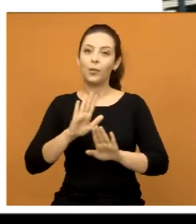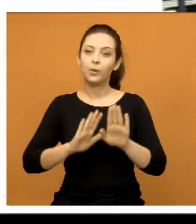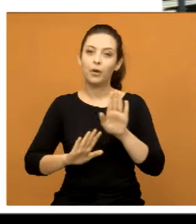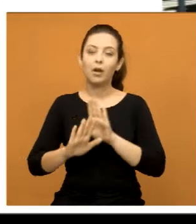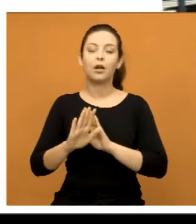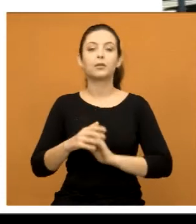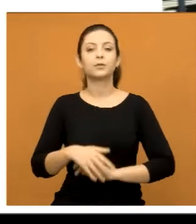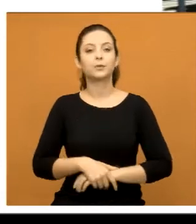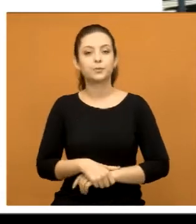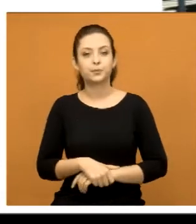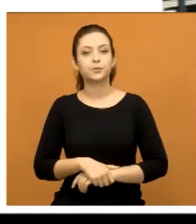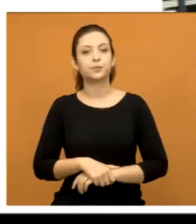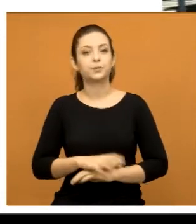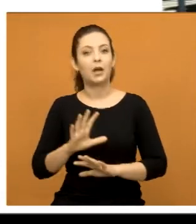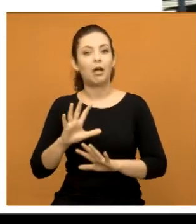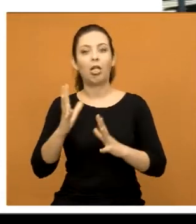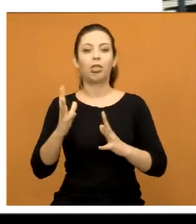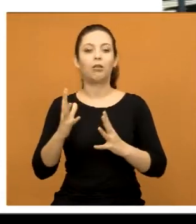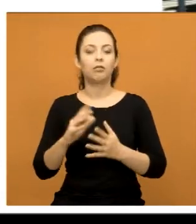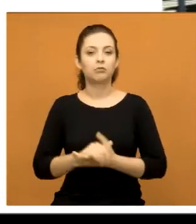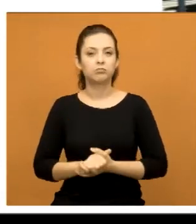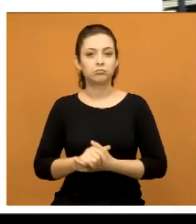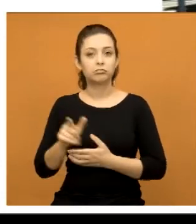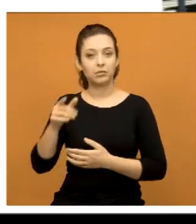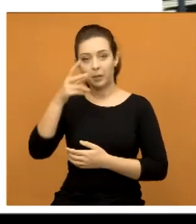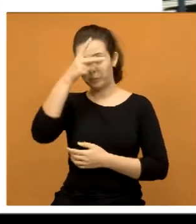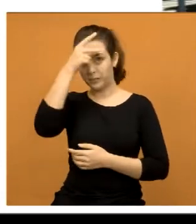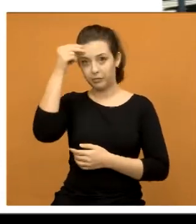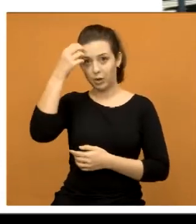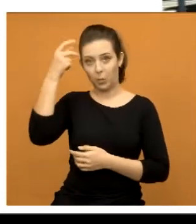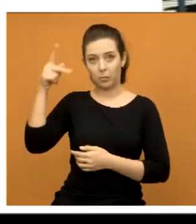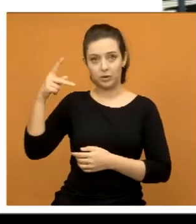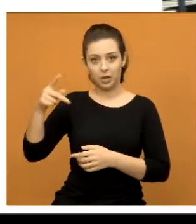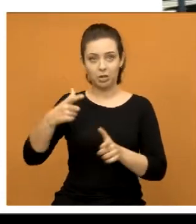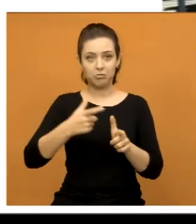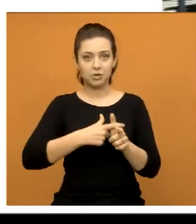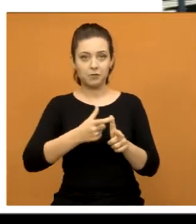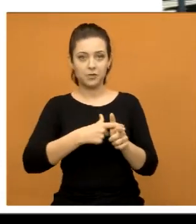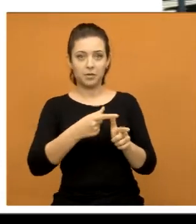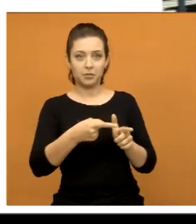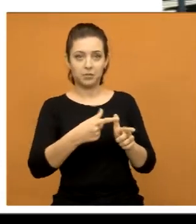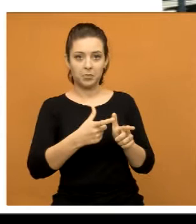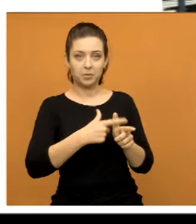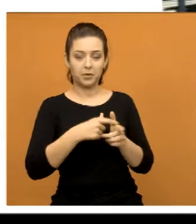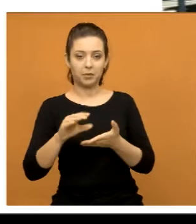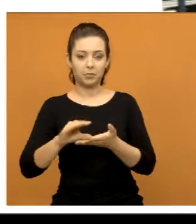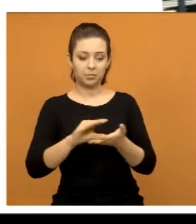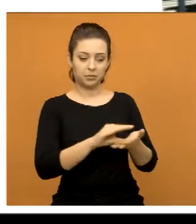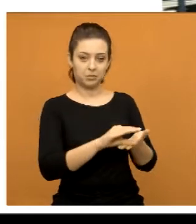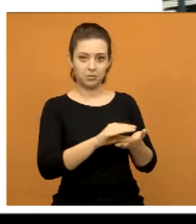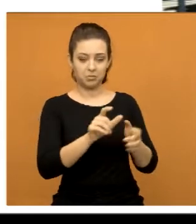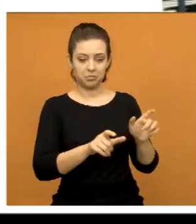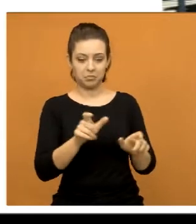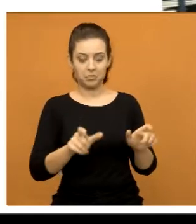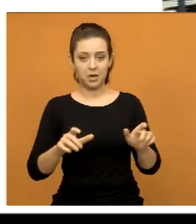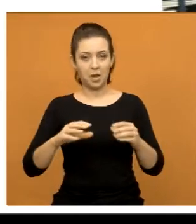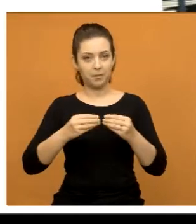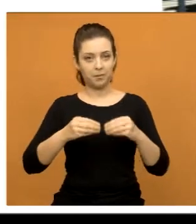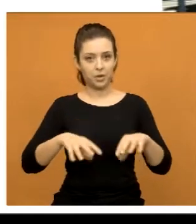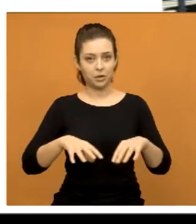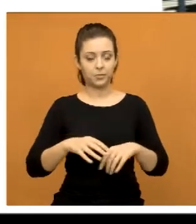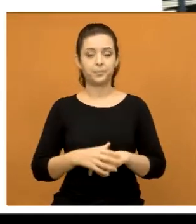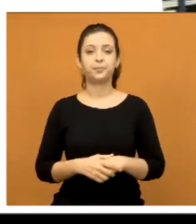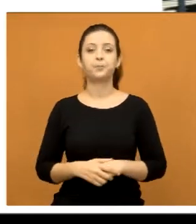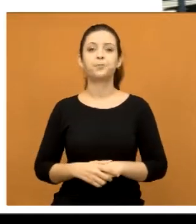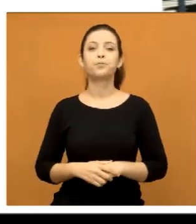ali, que a prefeitura vai ter que arcar com as dívidas para essas pessoas que vão passar a ser